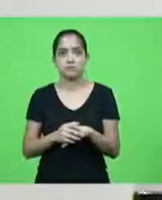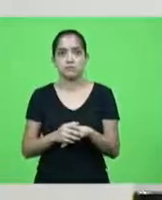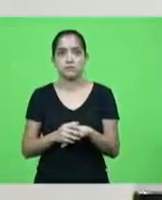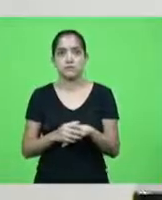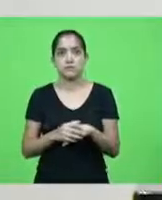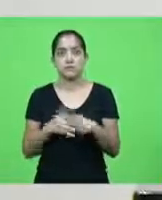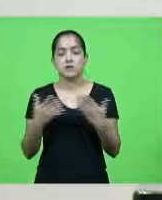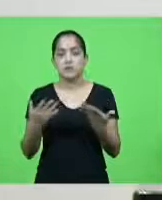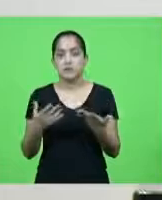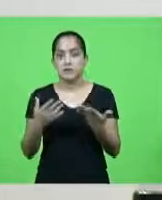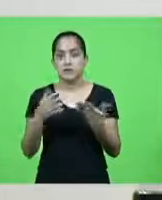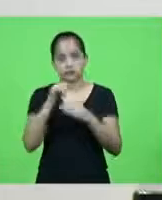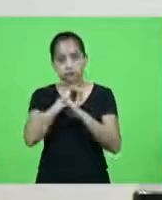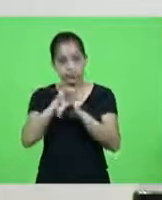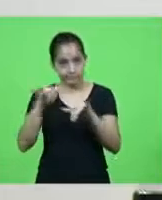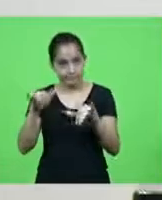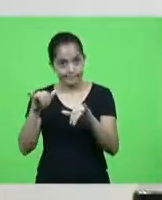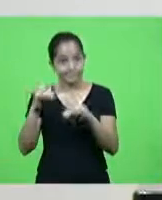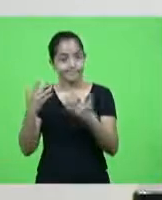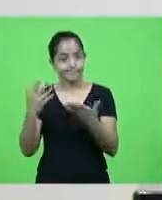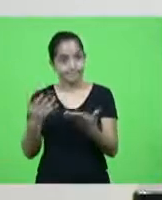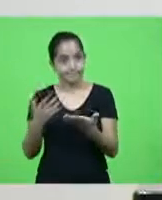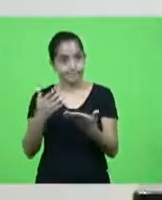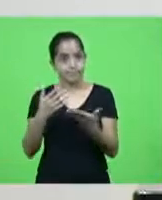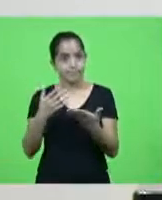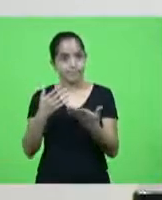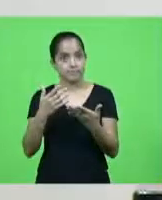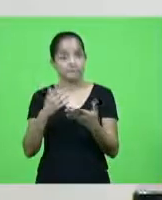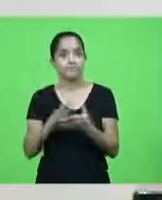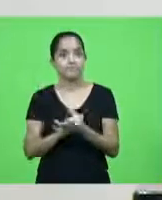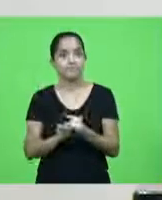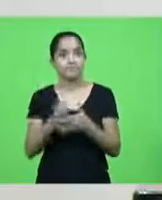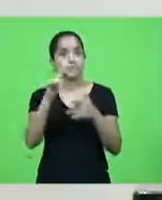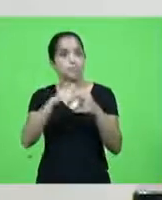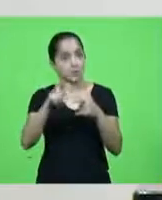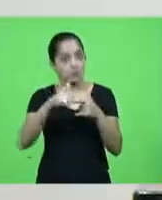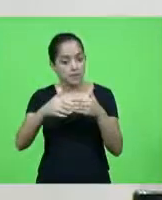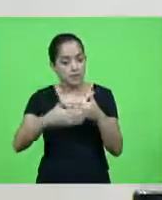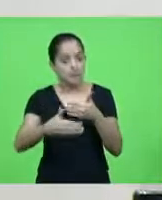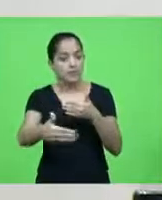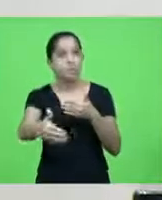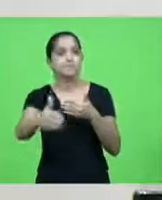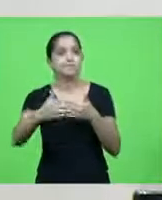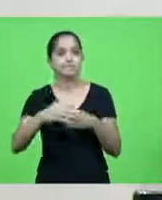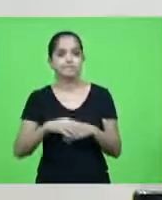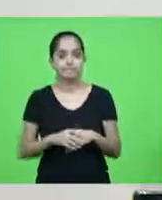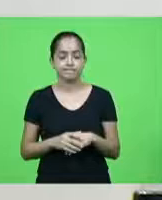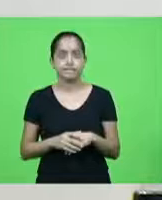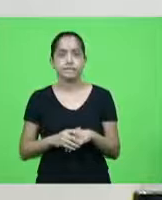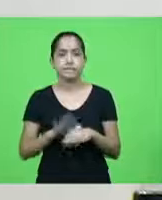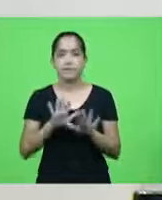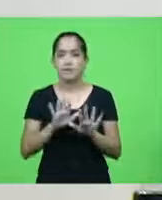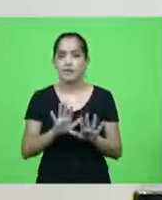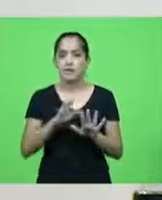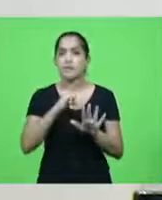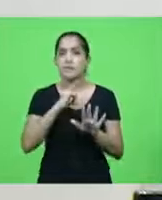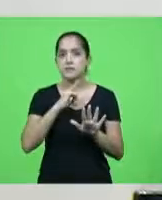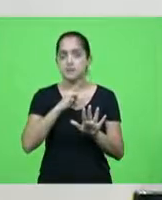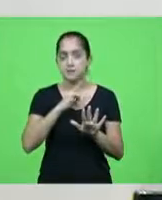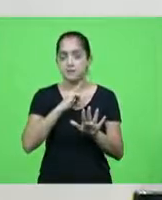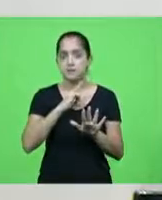não lhe contaram a bomba está por explodir mas tem uma forma